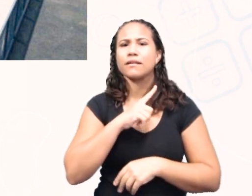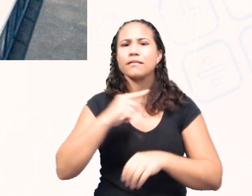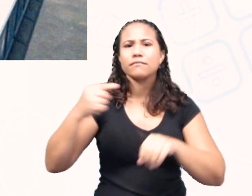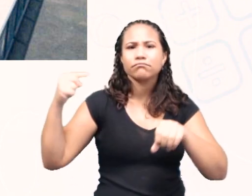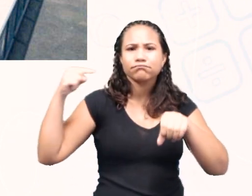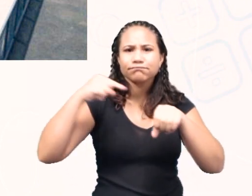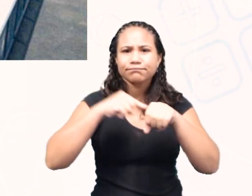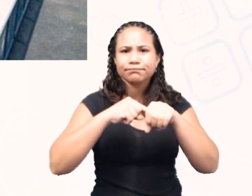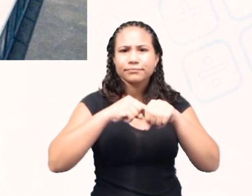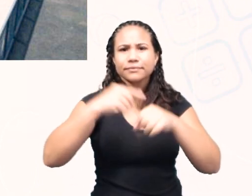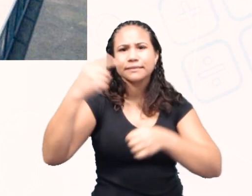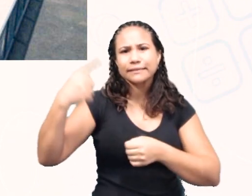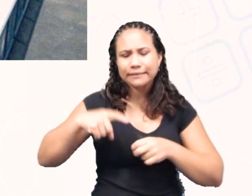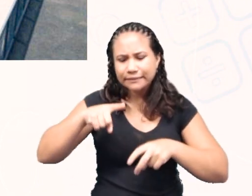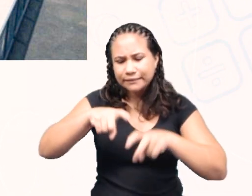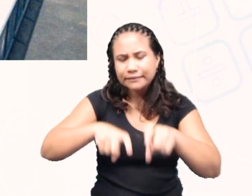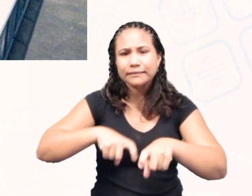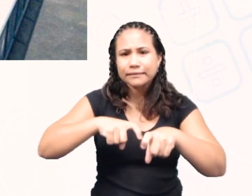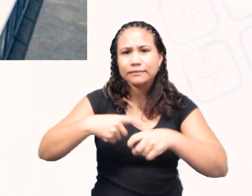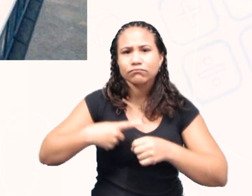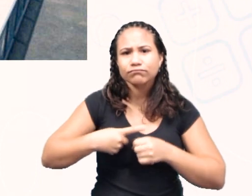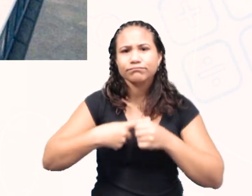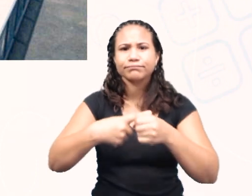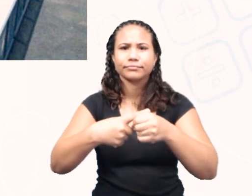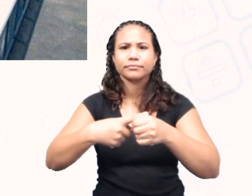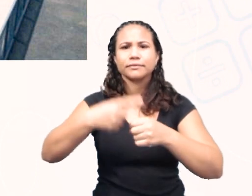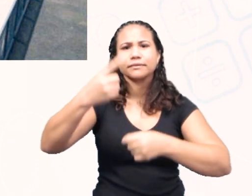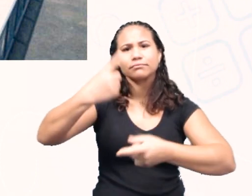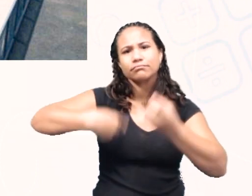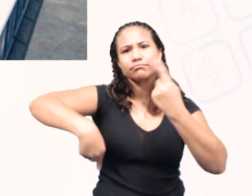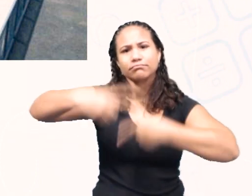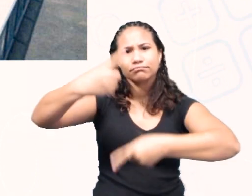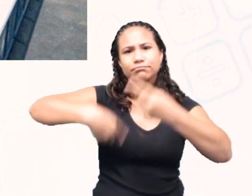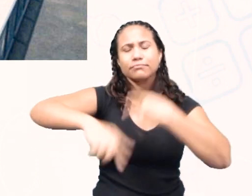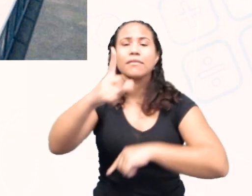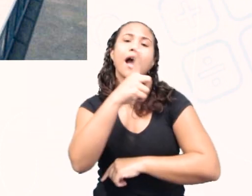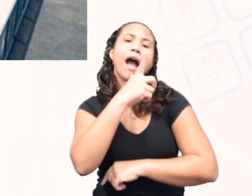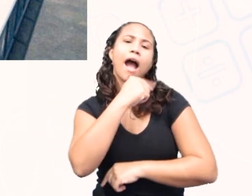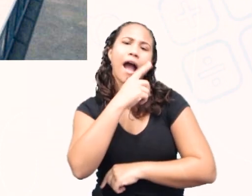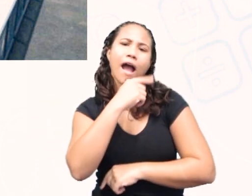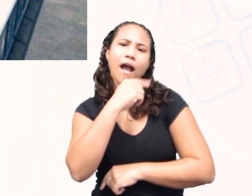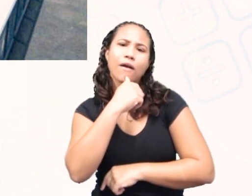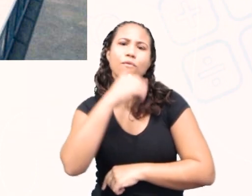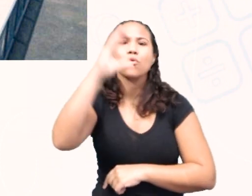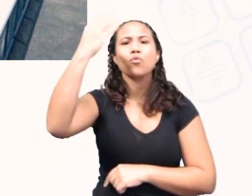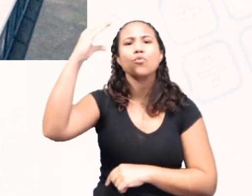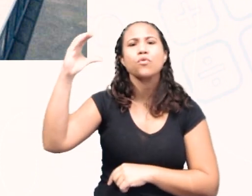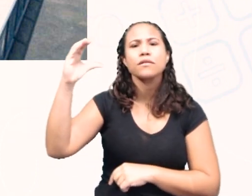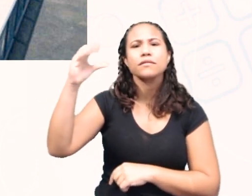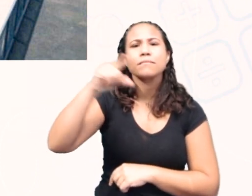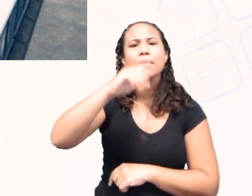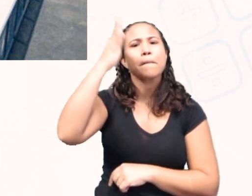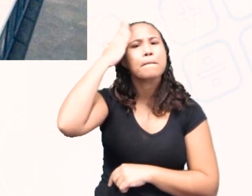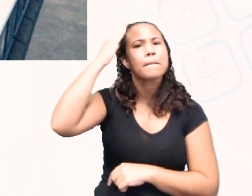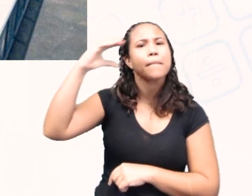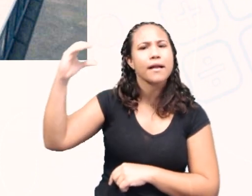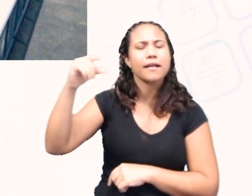usina hidroelétrica localizada em um parque na cidade de Curitiba, no Paraná.